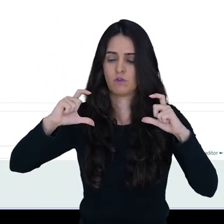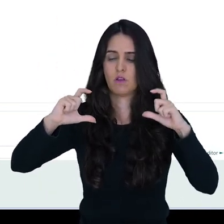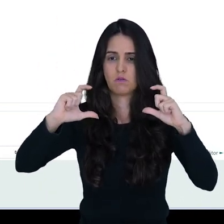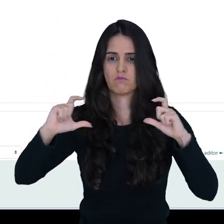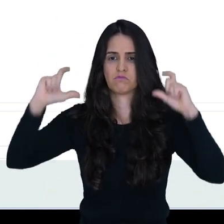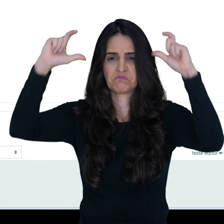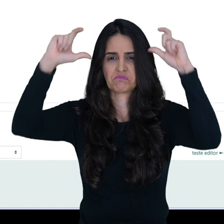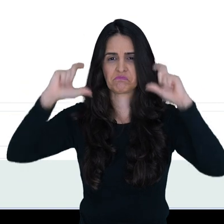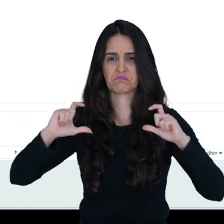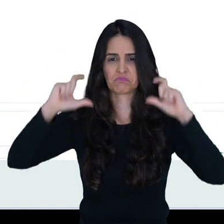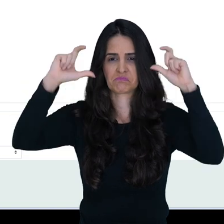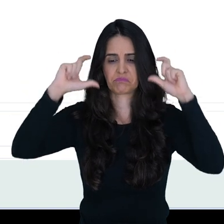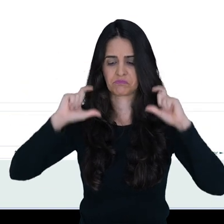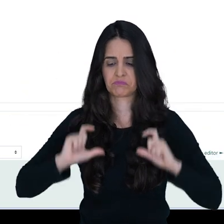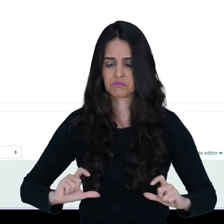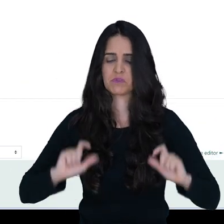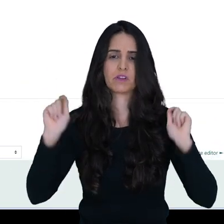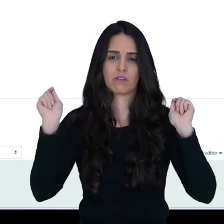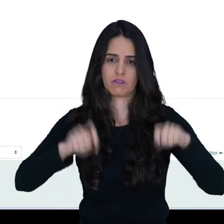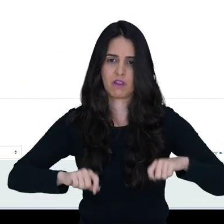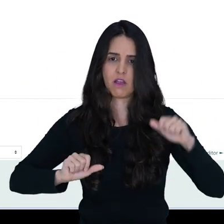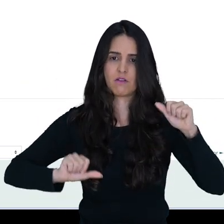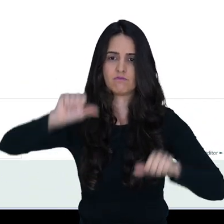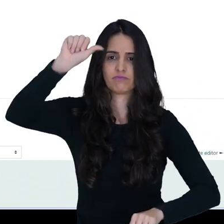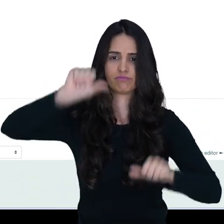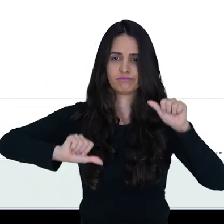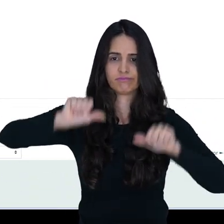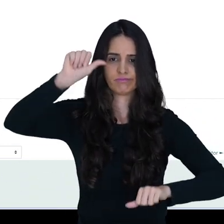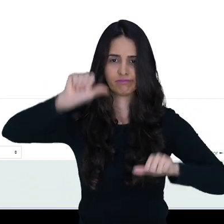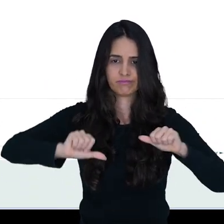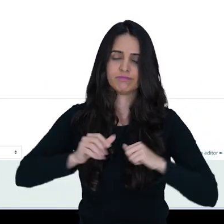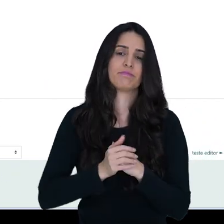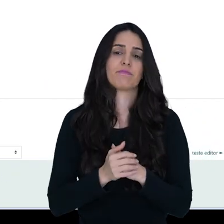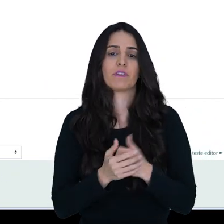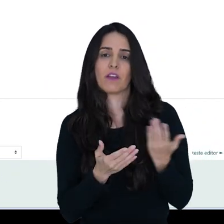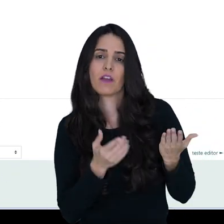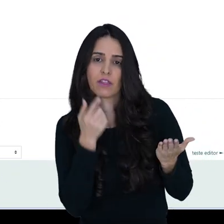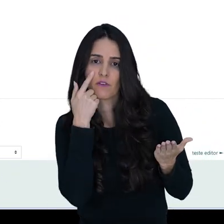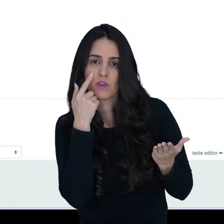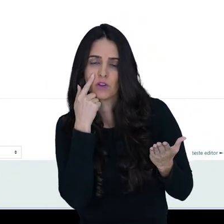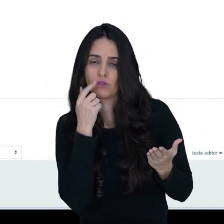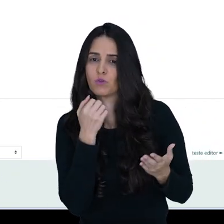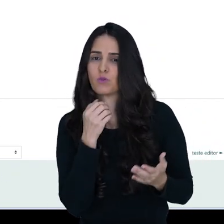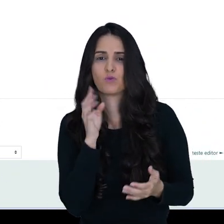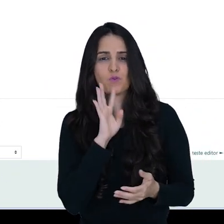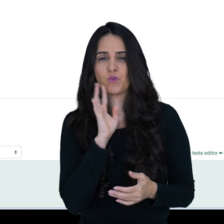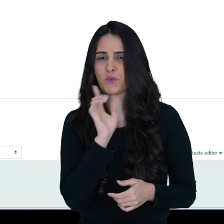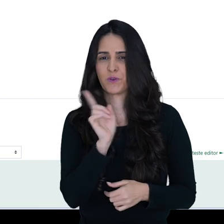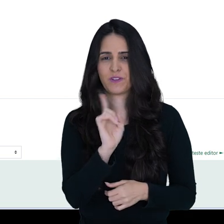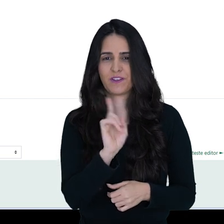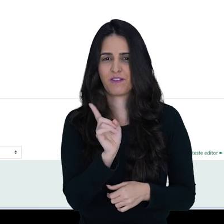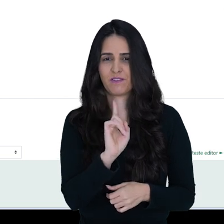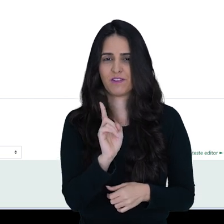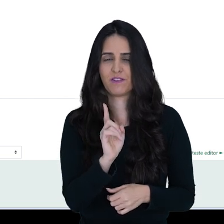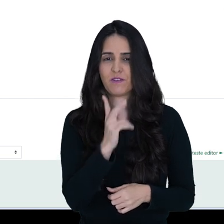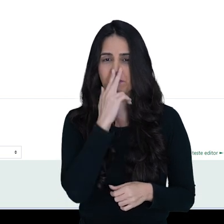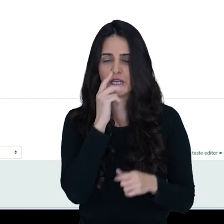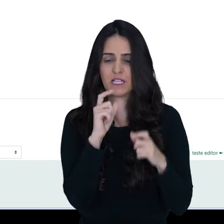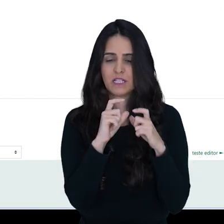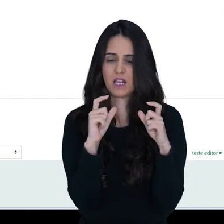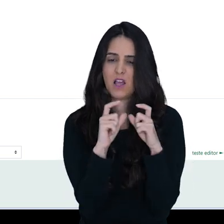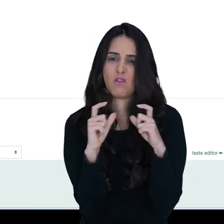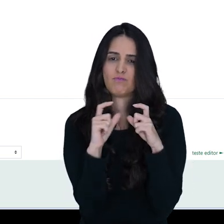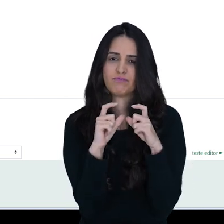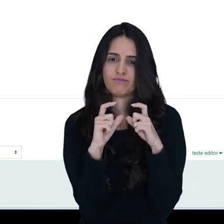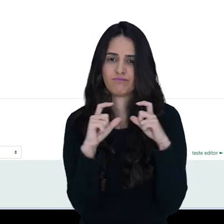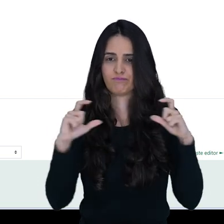posso editar isso também. Então, salvei. E aqui já está. Veja que não ficou legal essa caixinha aqui